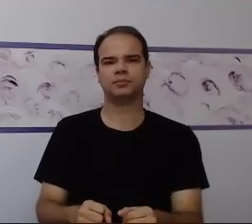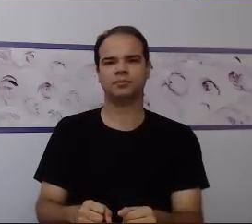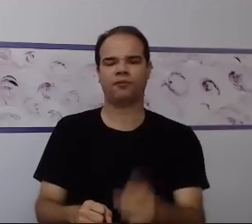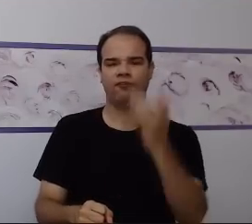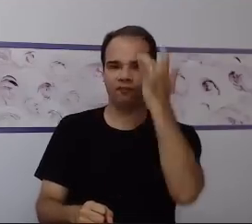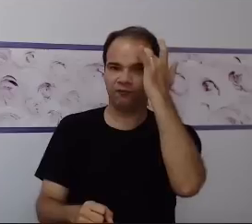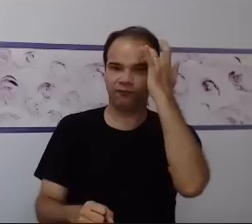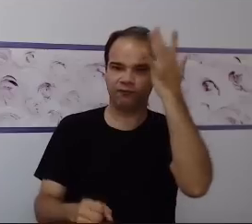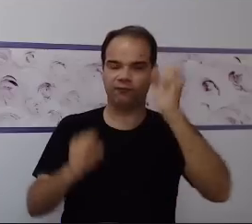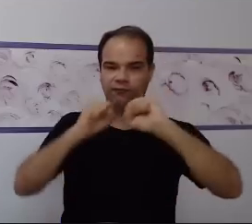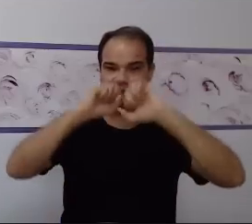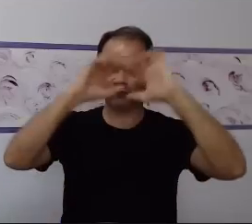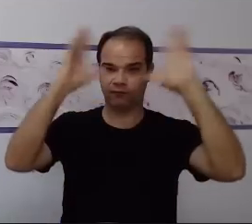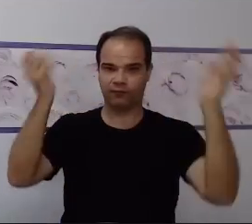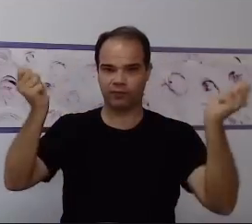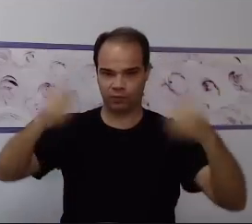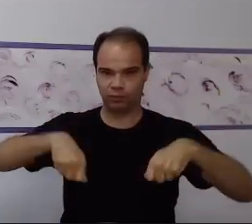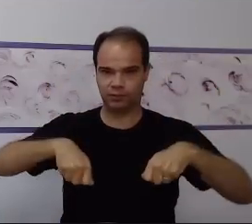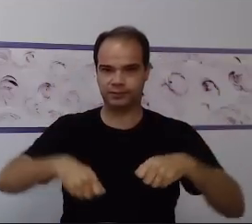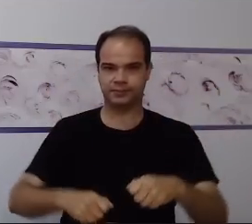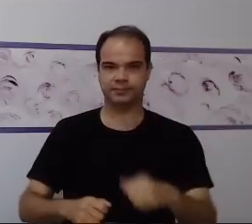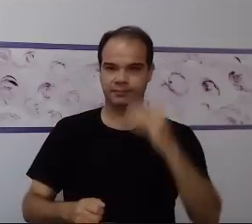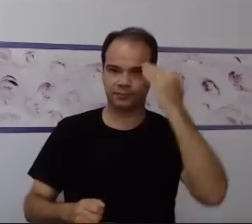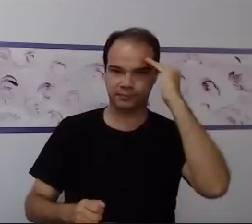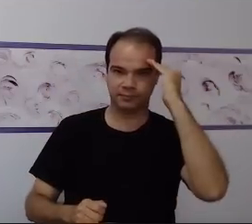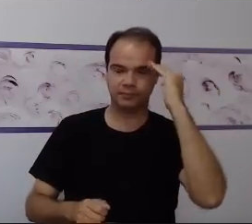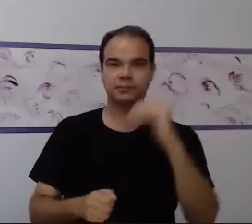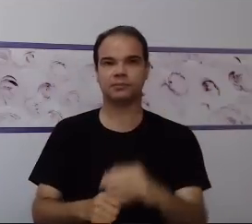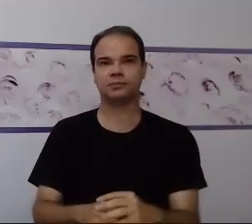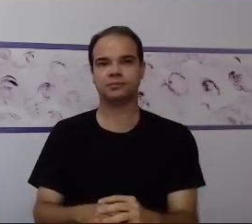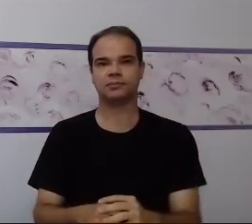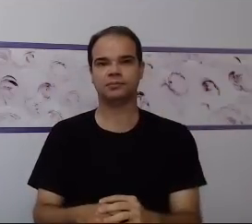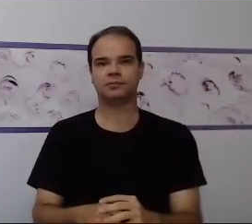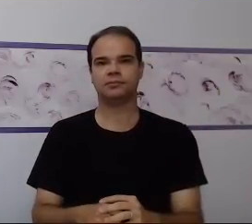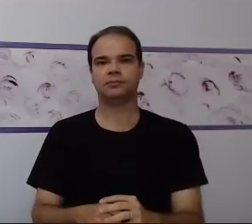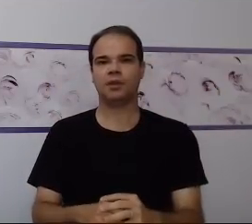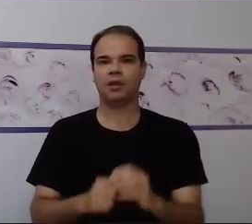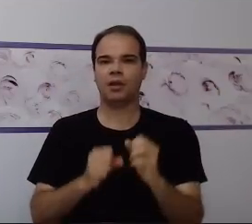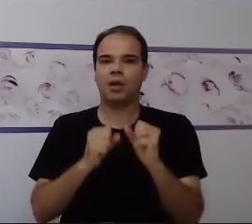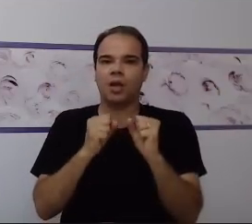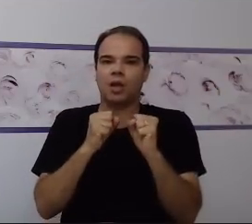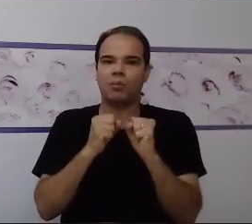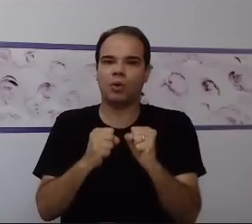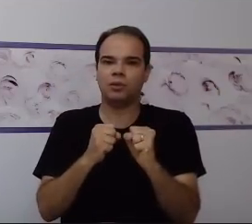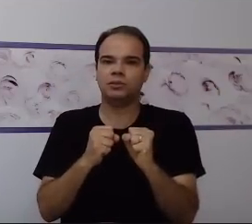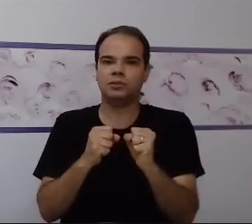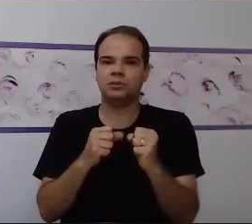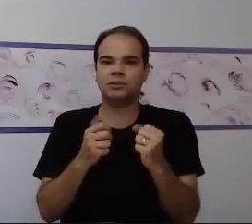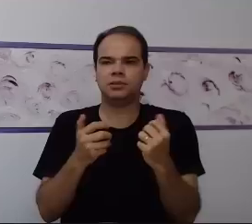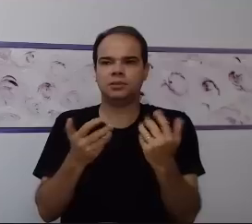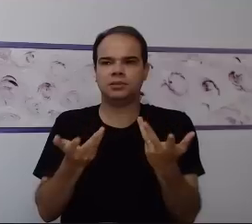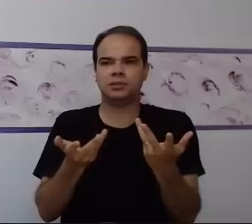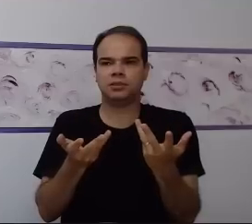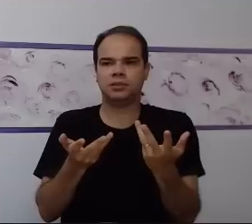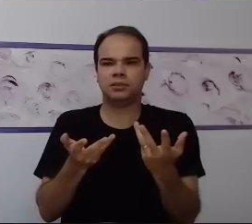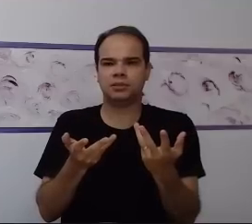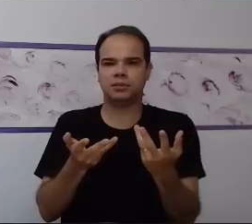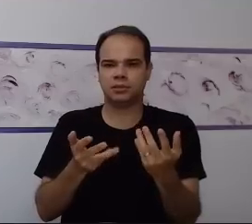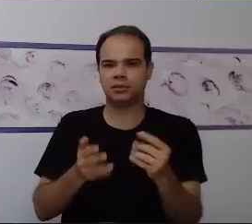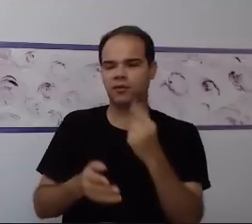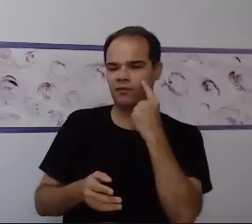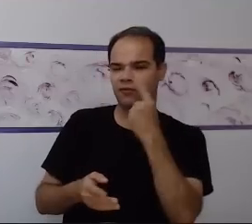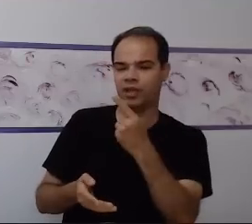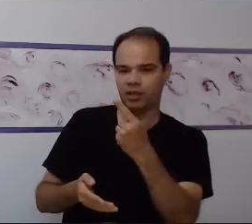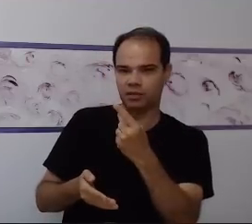básico que eu acabo utilizando muito ele, eu posso inclusive avaliar esse indivíduo de uma forma